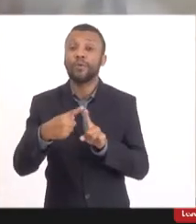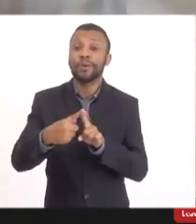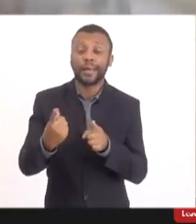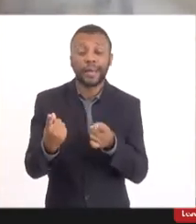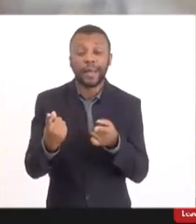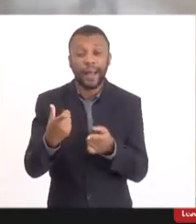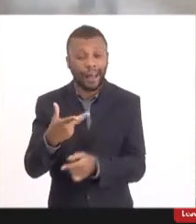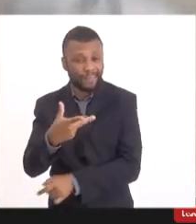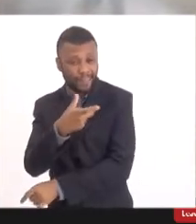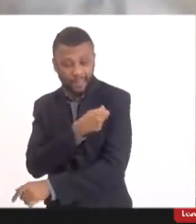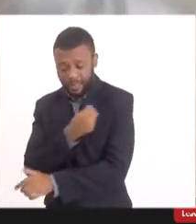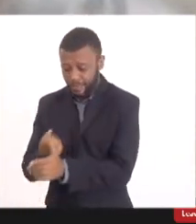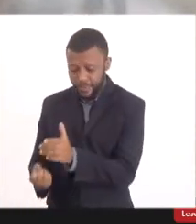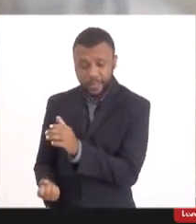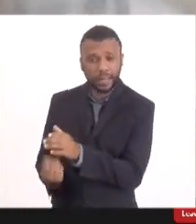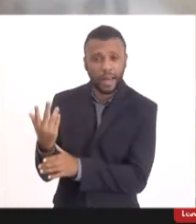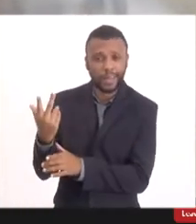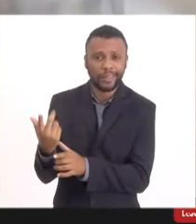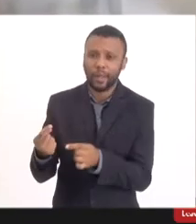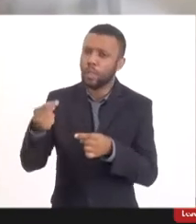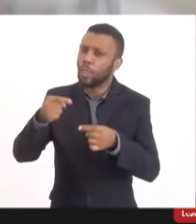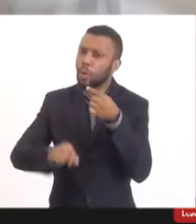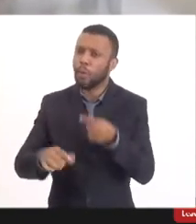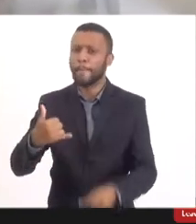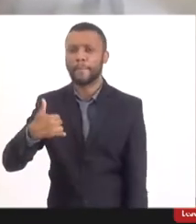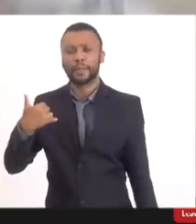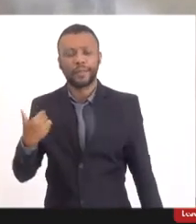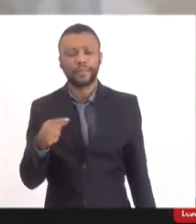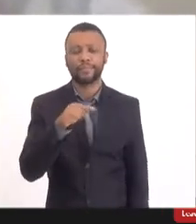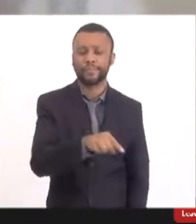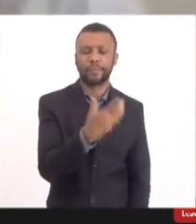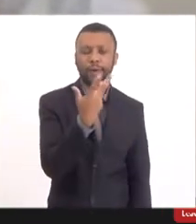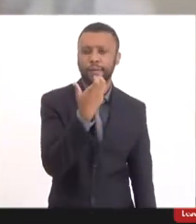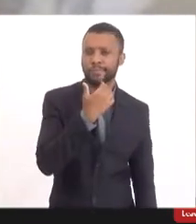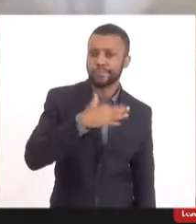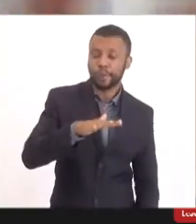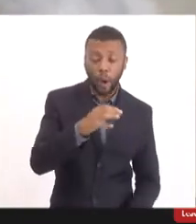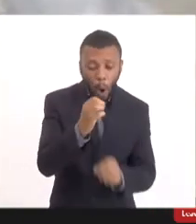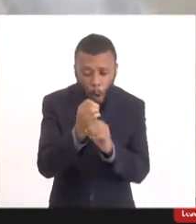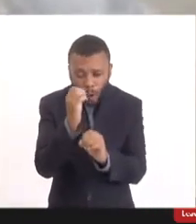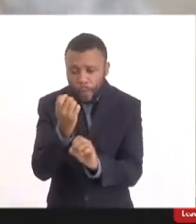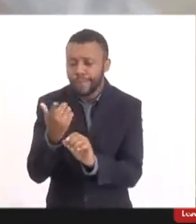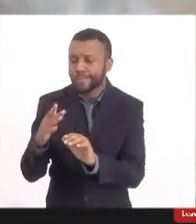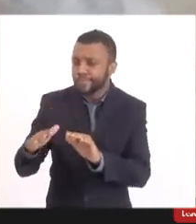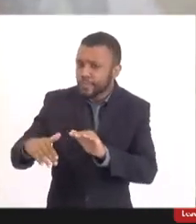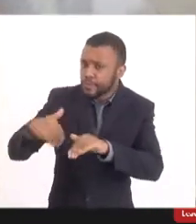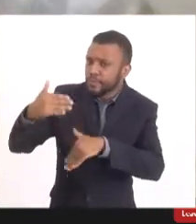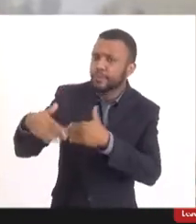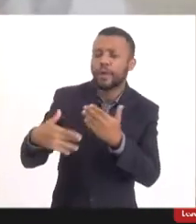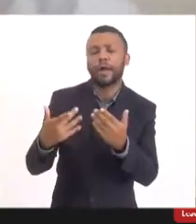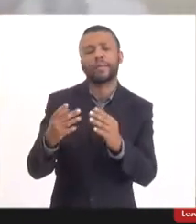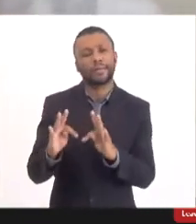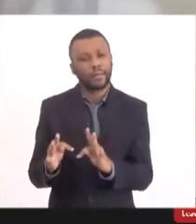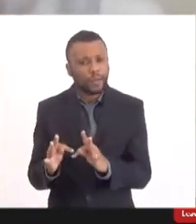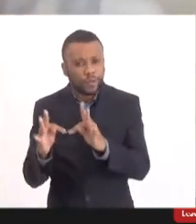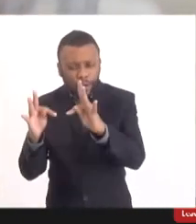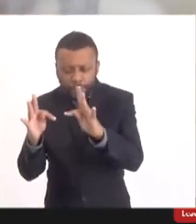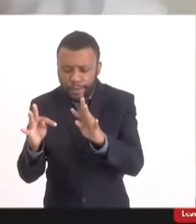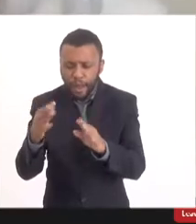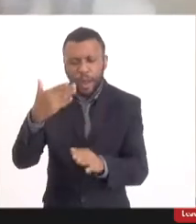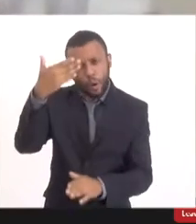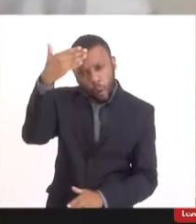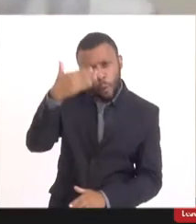infantil. Com o tempo, os laboratórios foram desenvolvendo tecnologia até dizer, olha, essa vacina é segura para essa faixa etária.